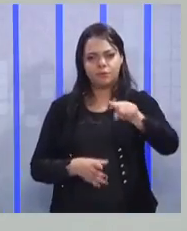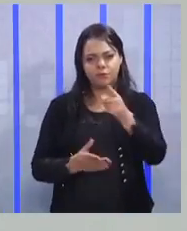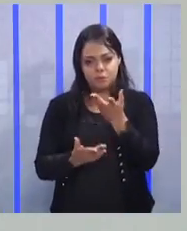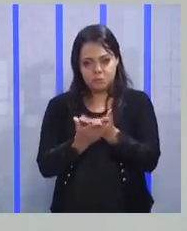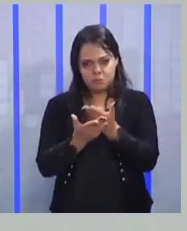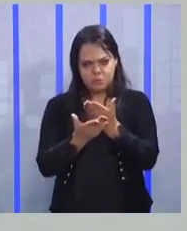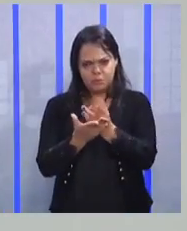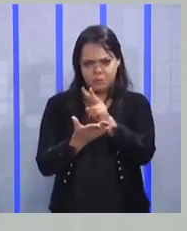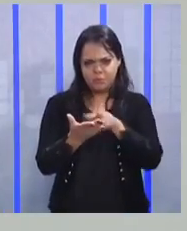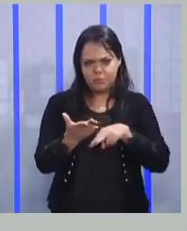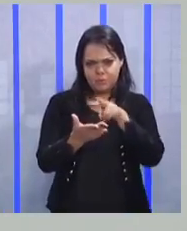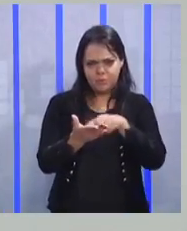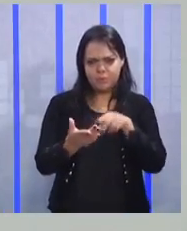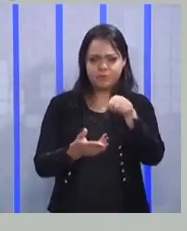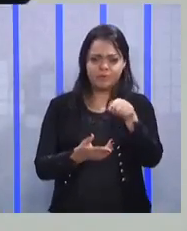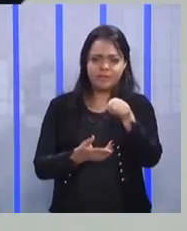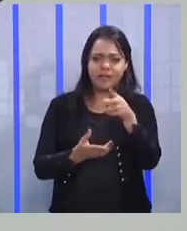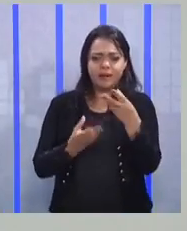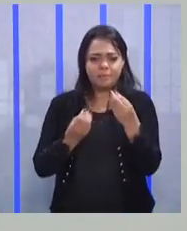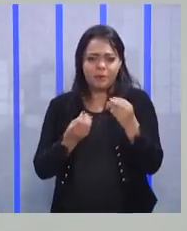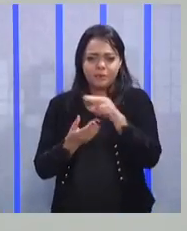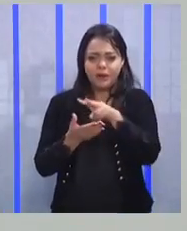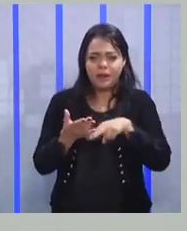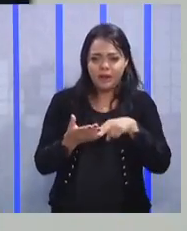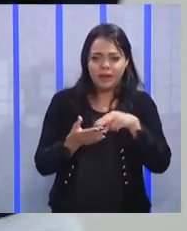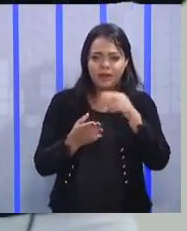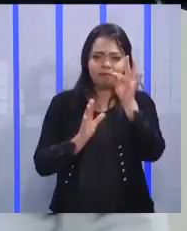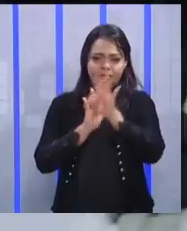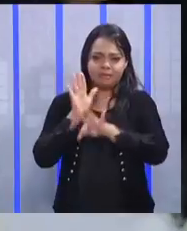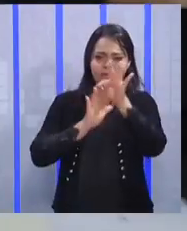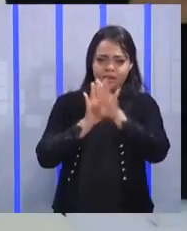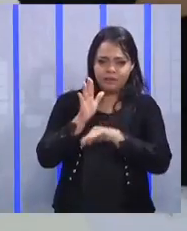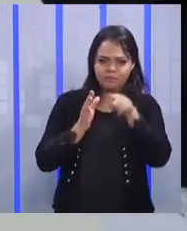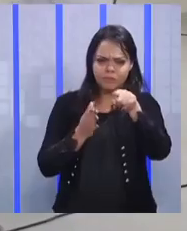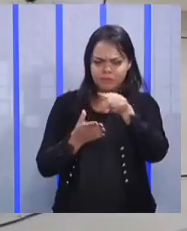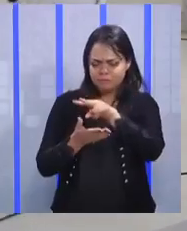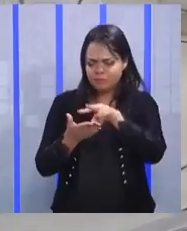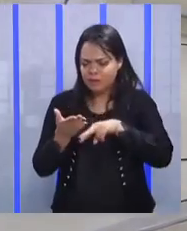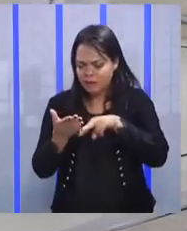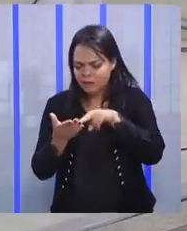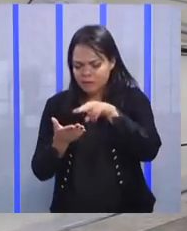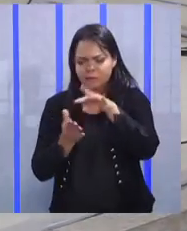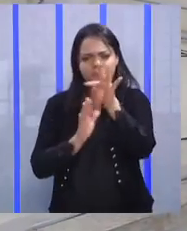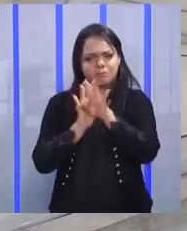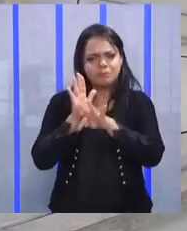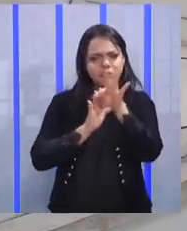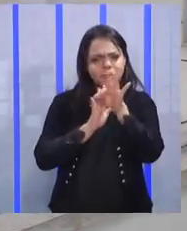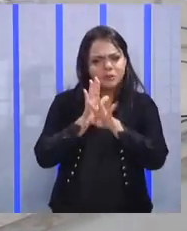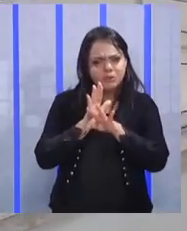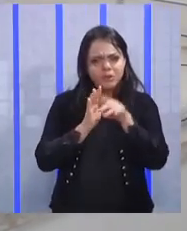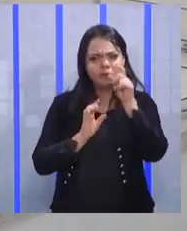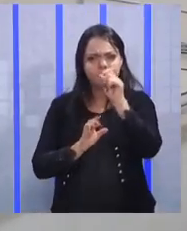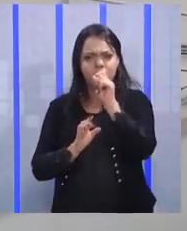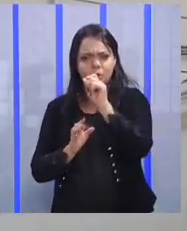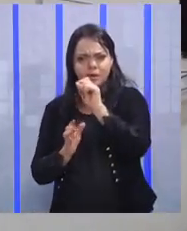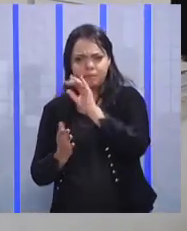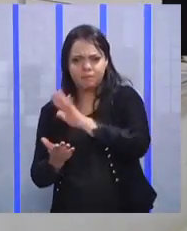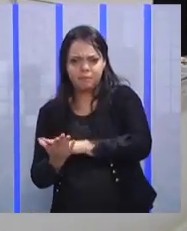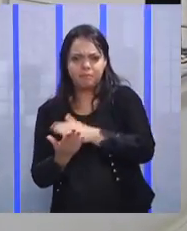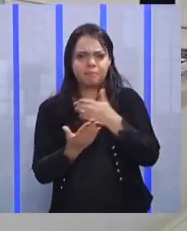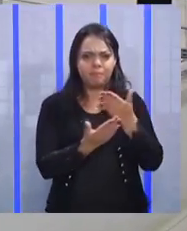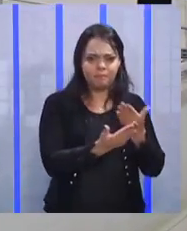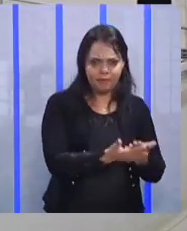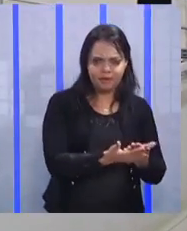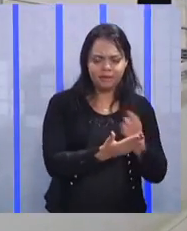que vocês têm muitos textos científicos para estudar e tal, pega aquele texto científico e escreve na folha do